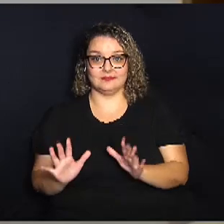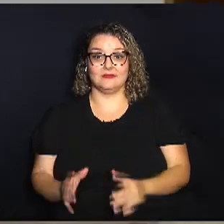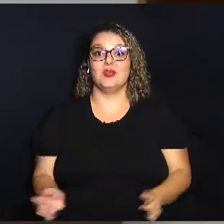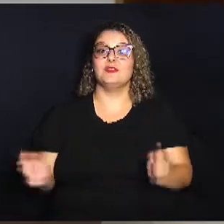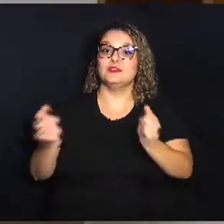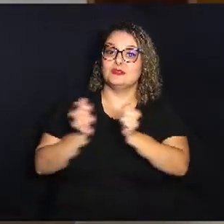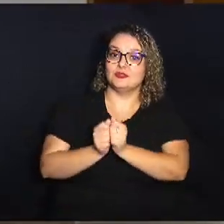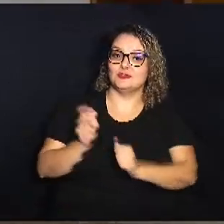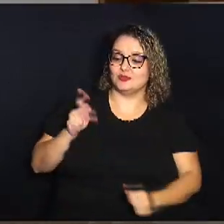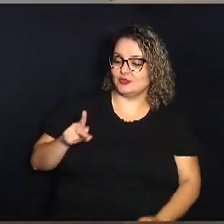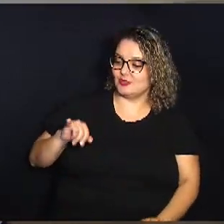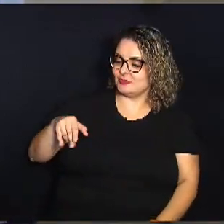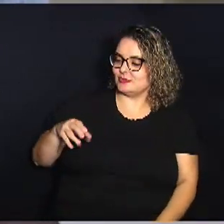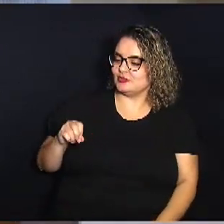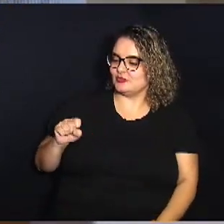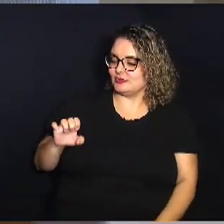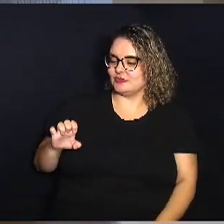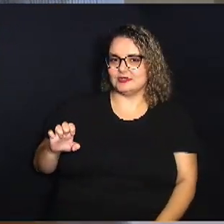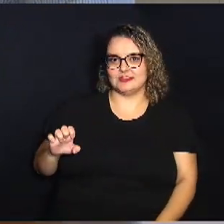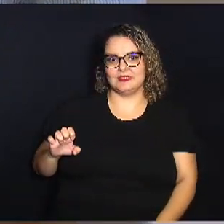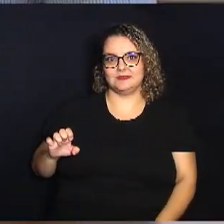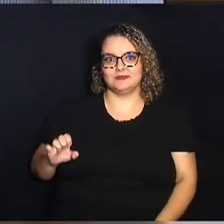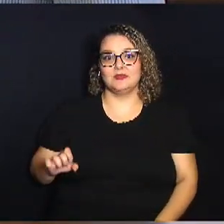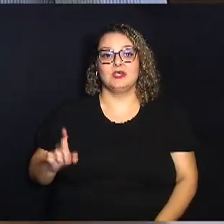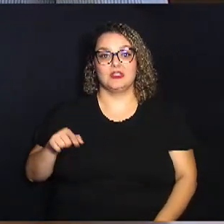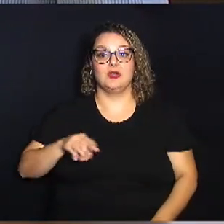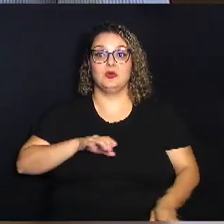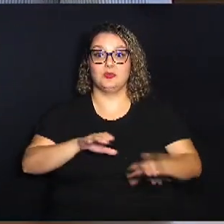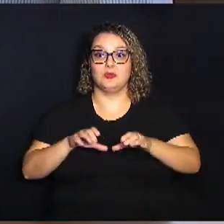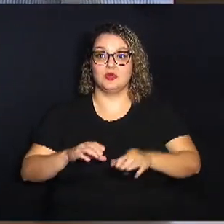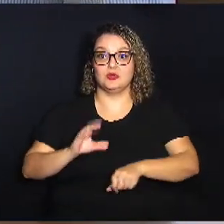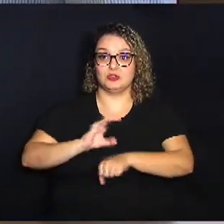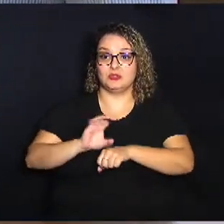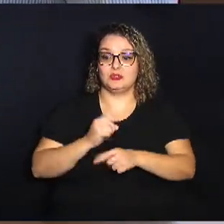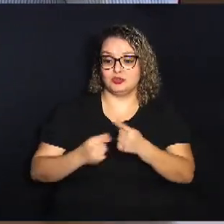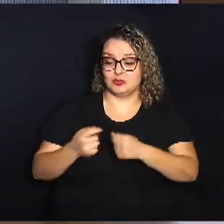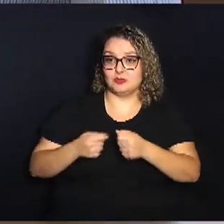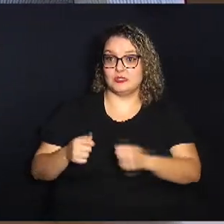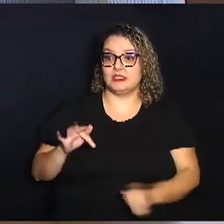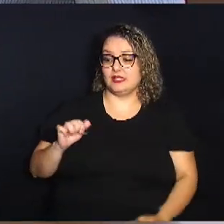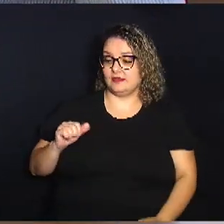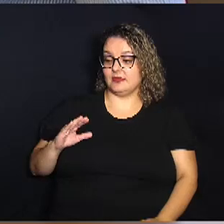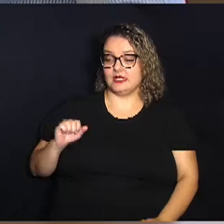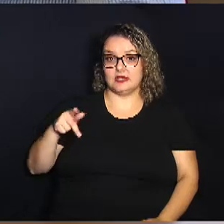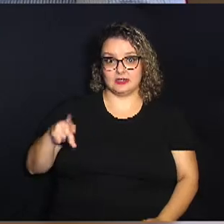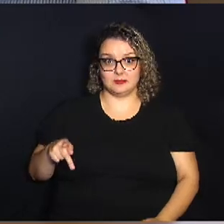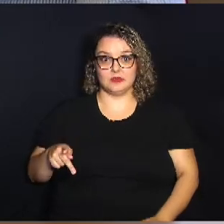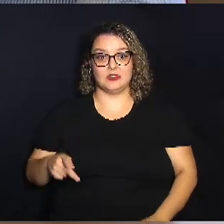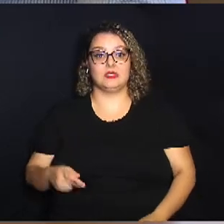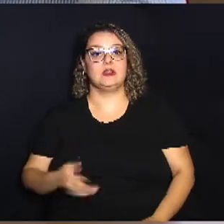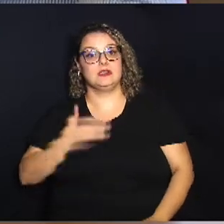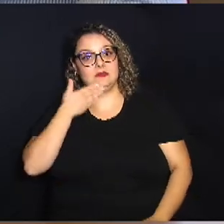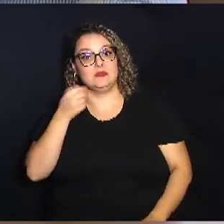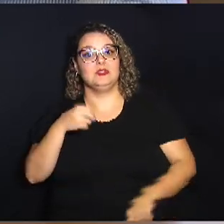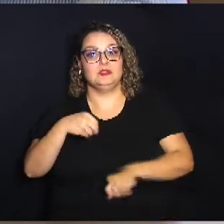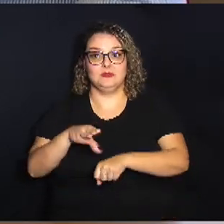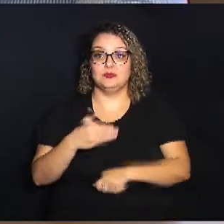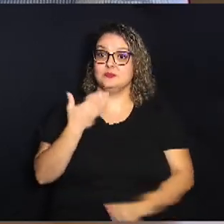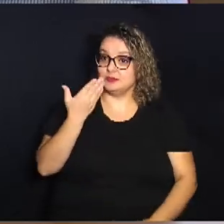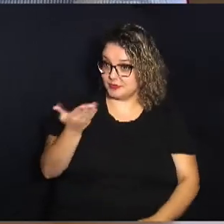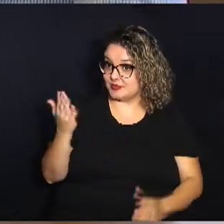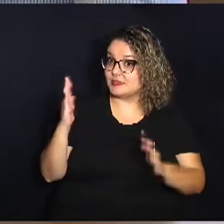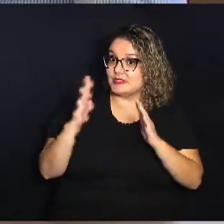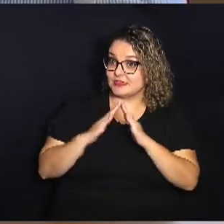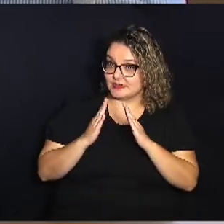lado do professor José Augusto Ruas coordenador do curso de economia da FACAMP que vai passar as melhores dicas para você que está em